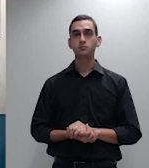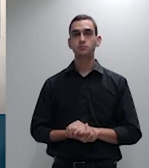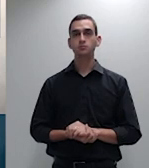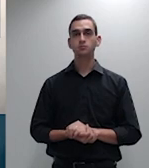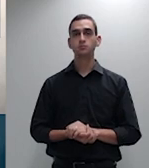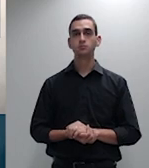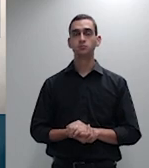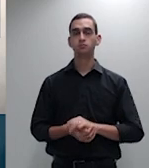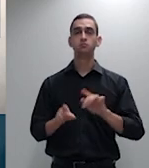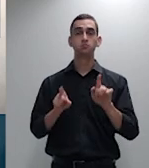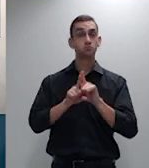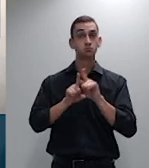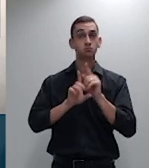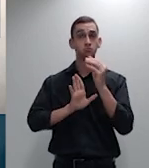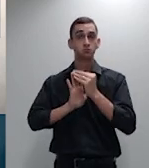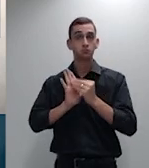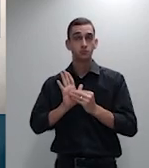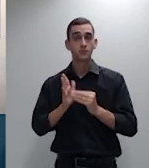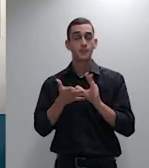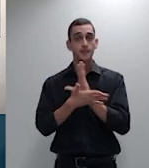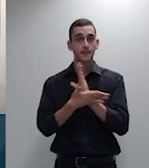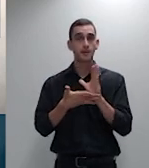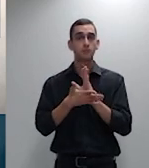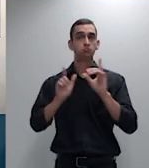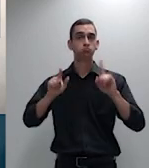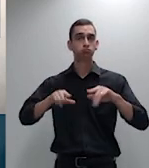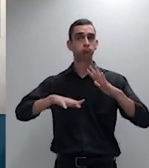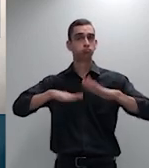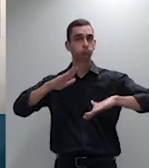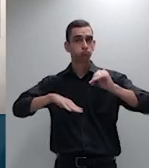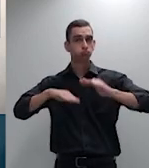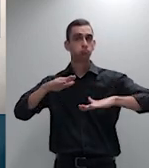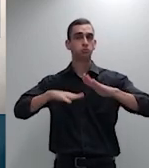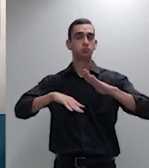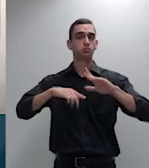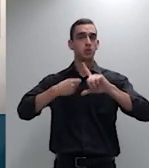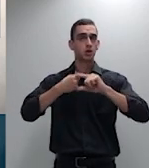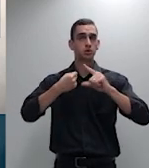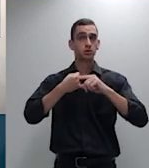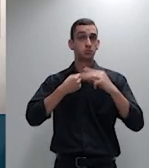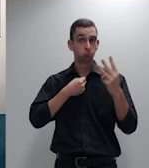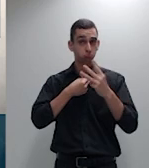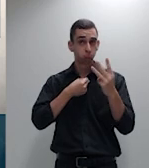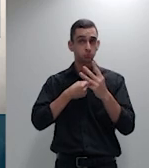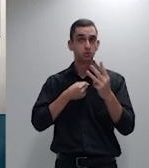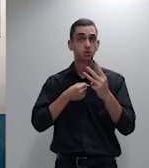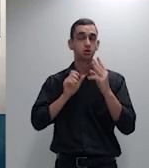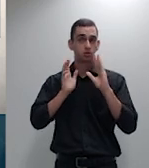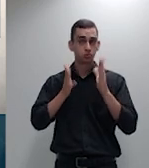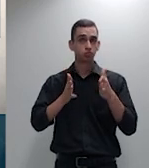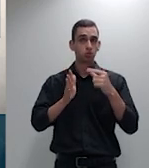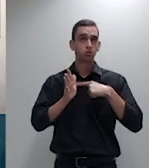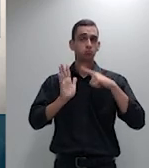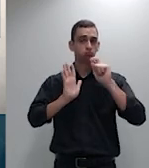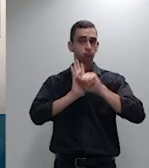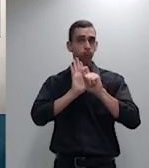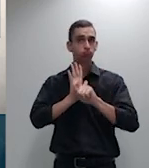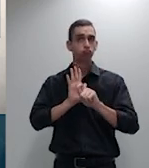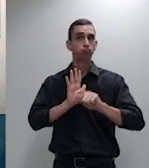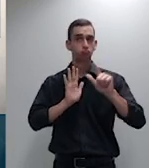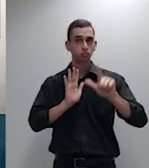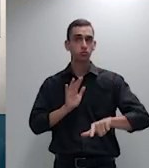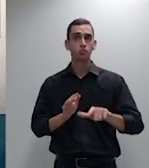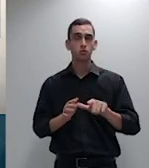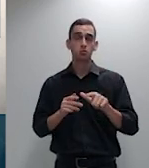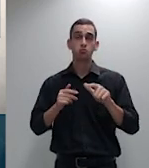proporções no artigo 3º que eu transcrevo novamente a polêmica se situa na proporção estatuída no